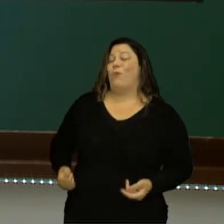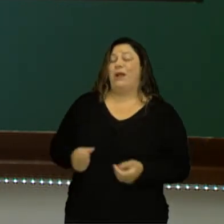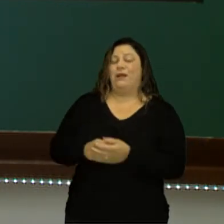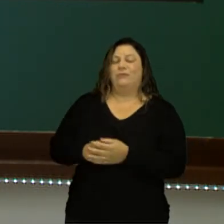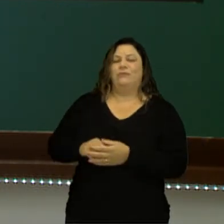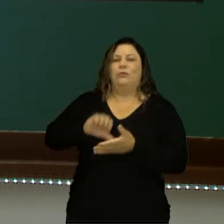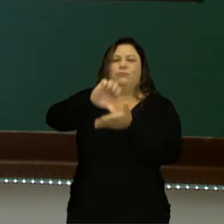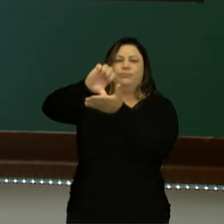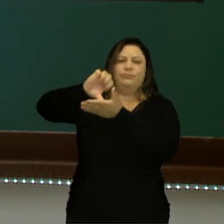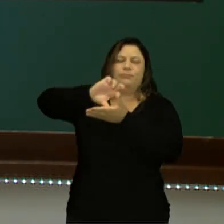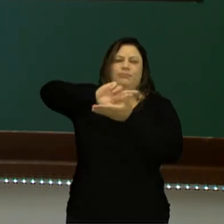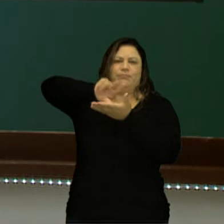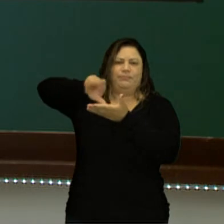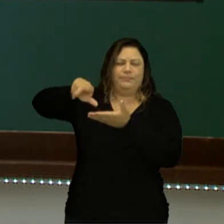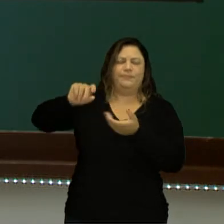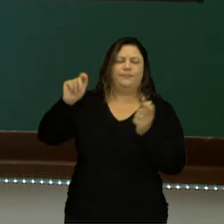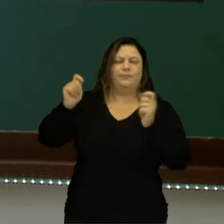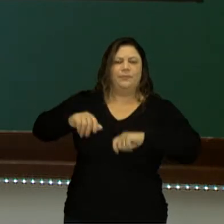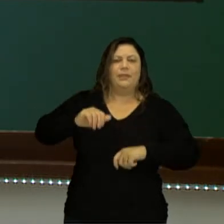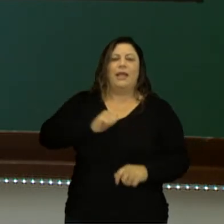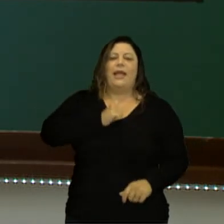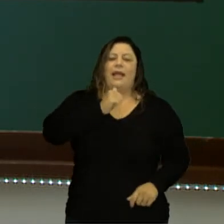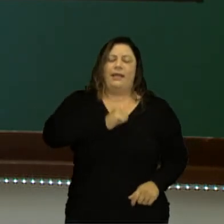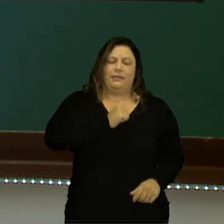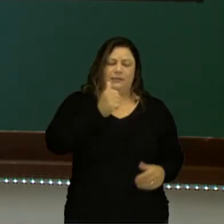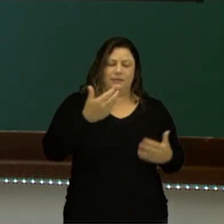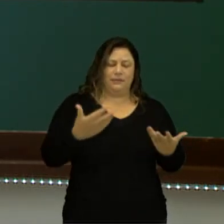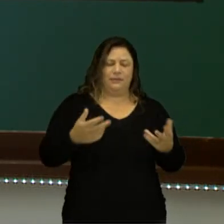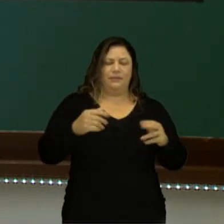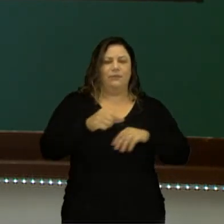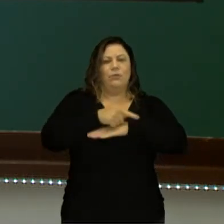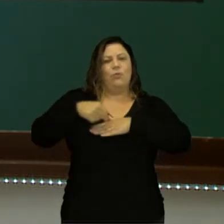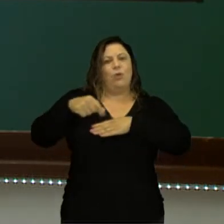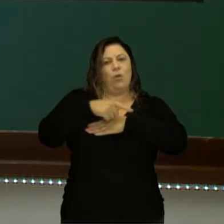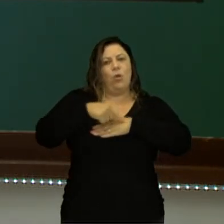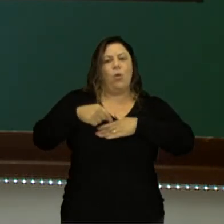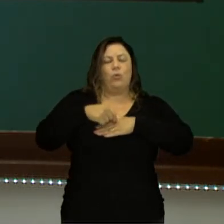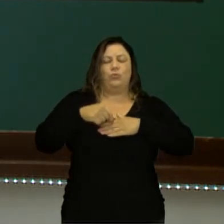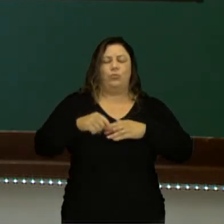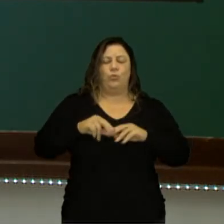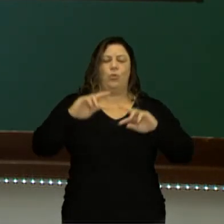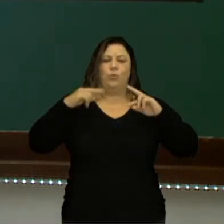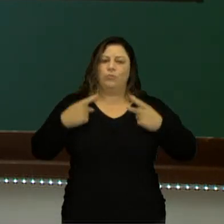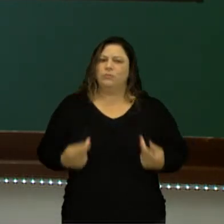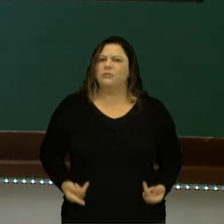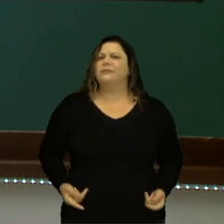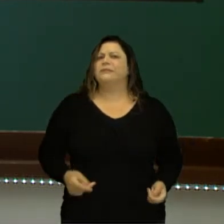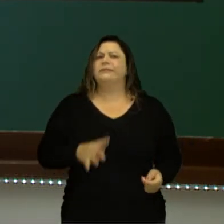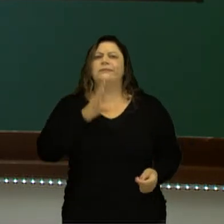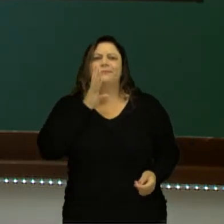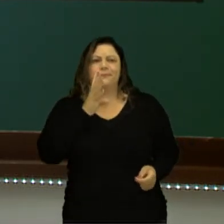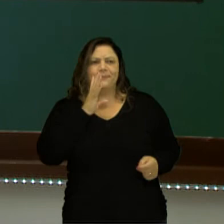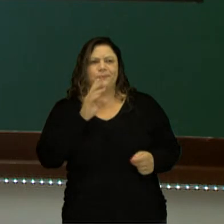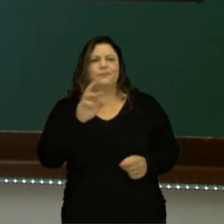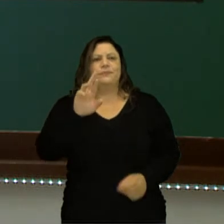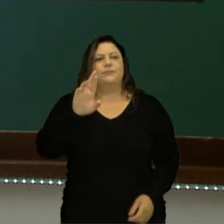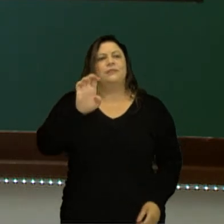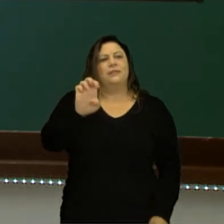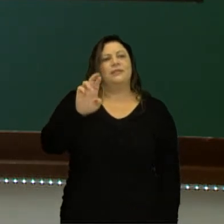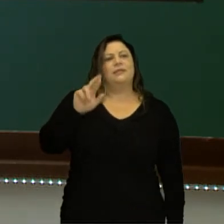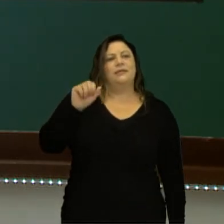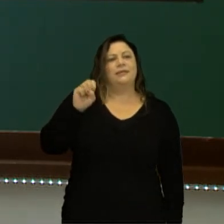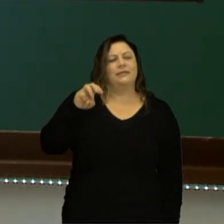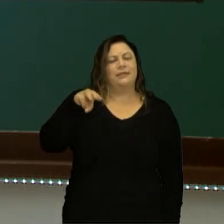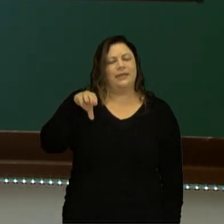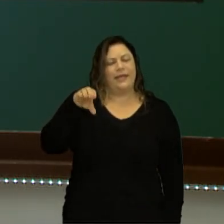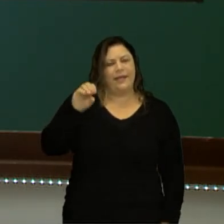antropocentrismo. Um autor humanista muito bacana da gente conhecer é Erasmo de Rotterdam. Ele